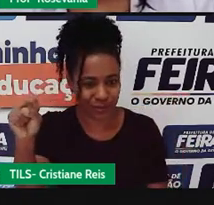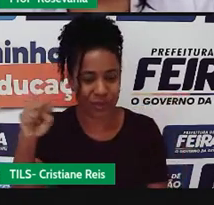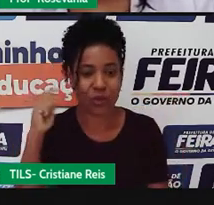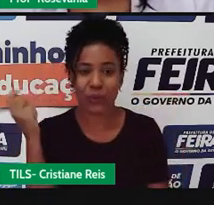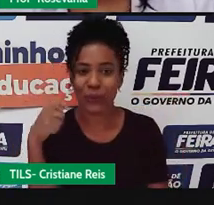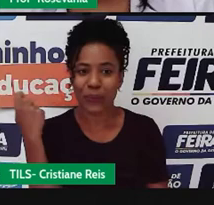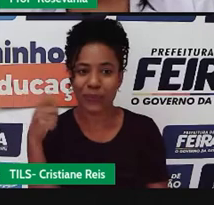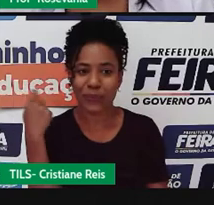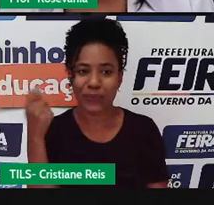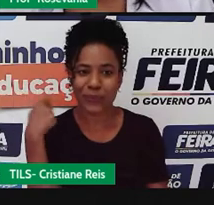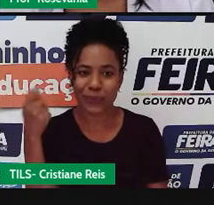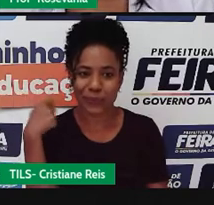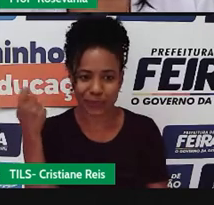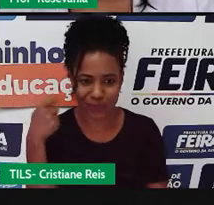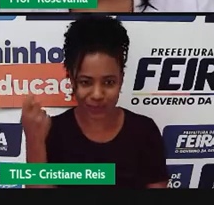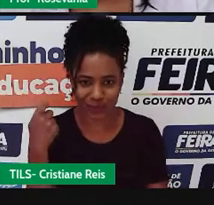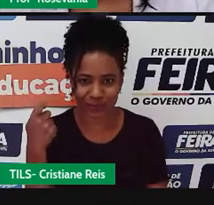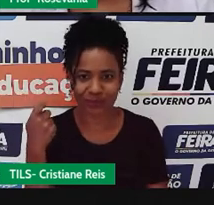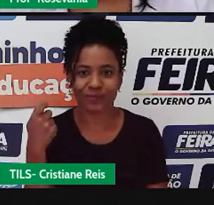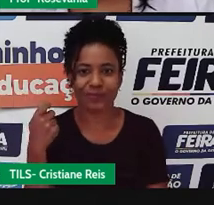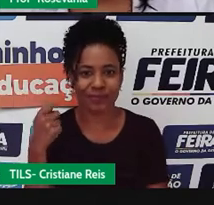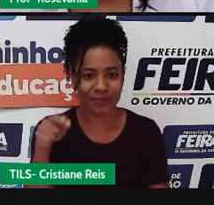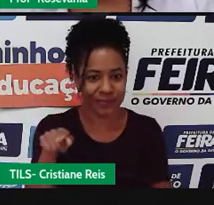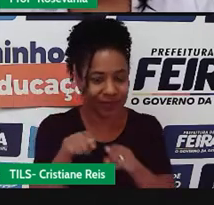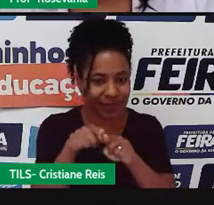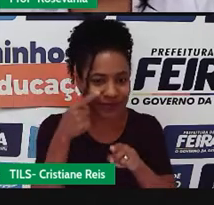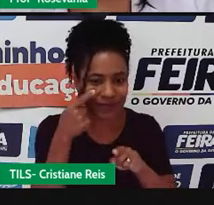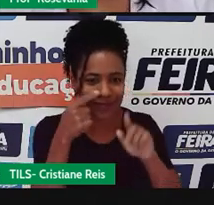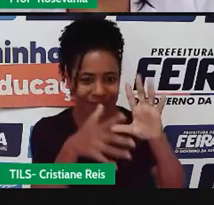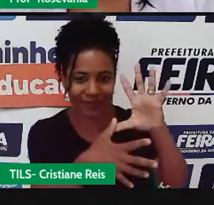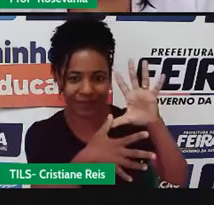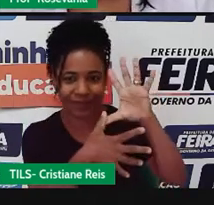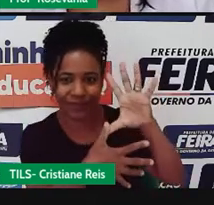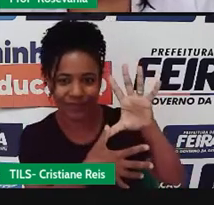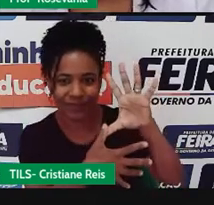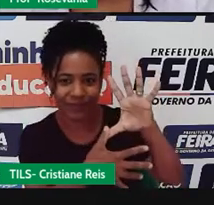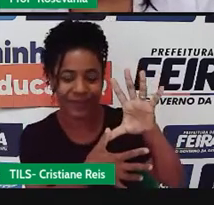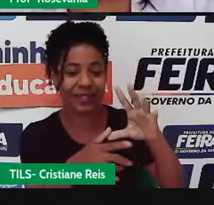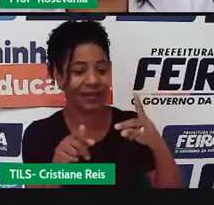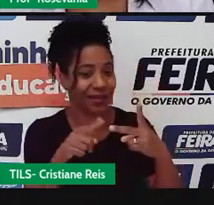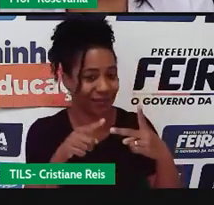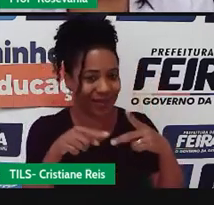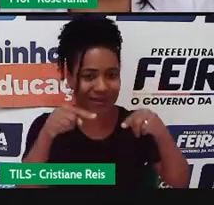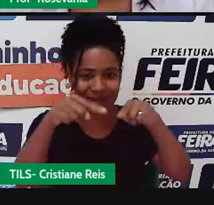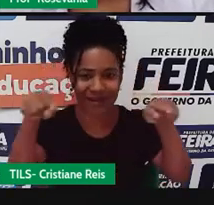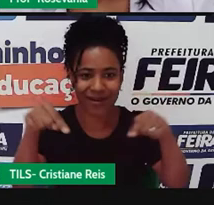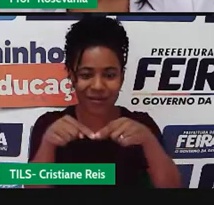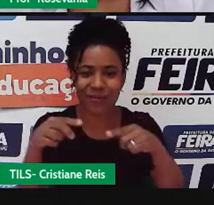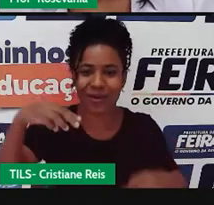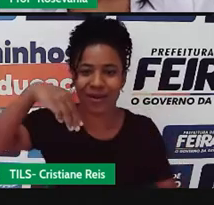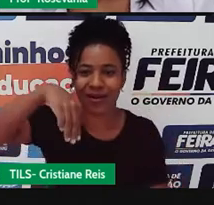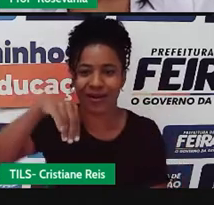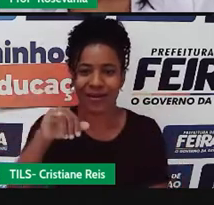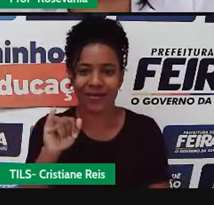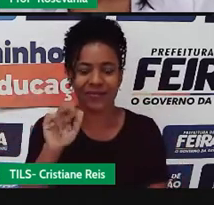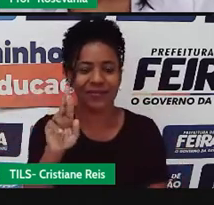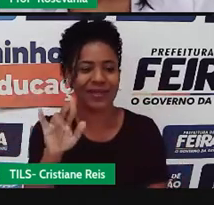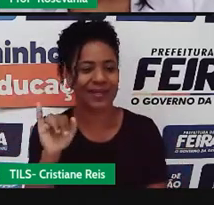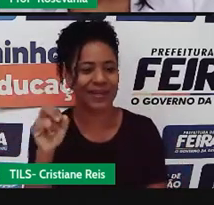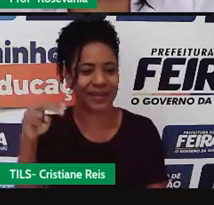Patos, olha aqui a localização dela, e a Lagoa Mirim, né, essa Lagoa Mirim aí que vocês estão observando, ela